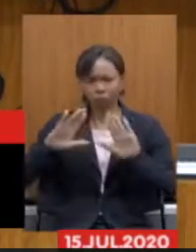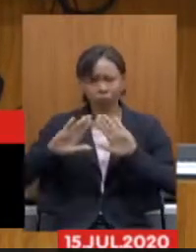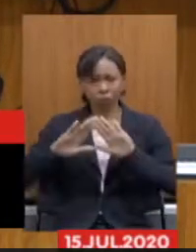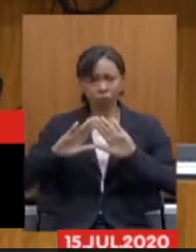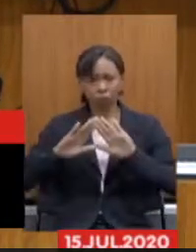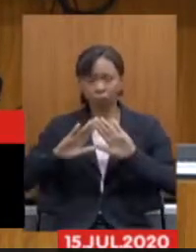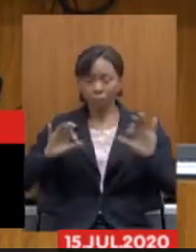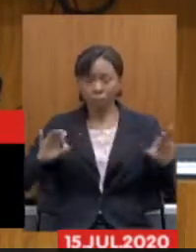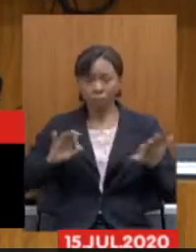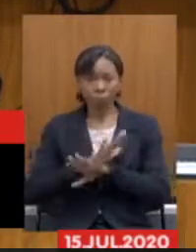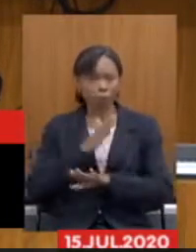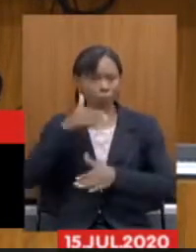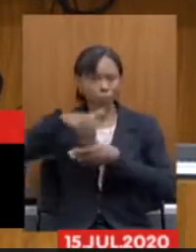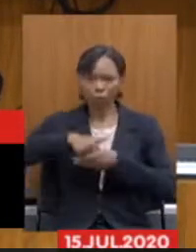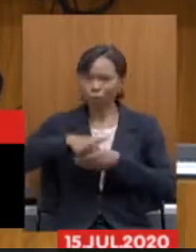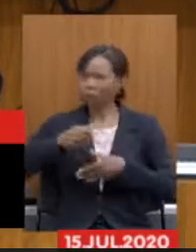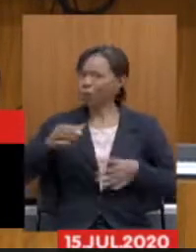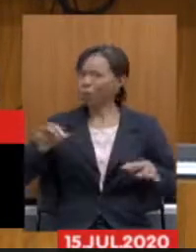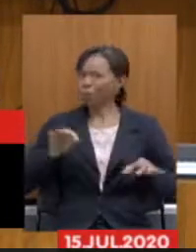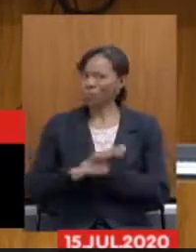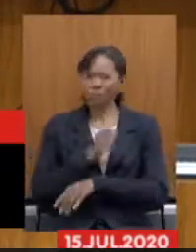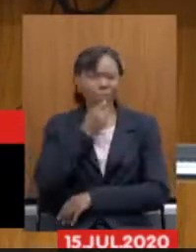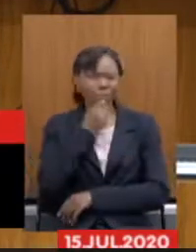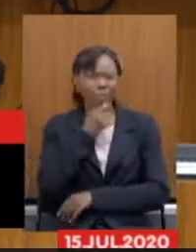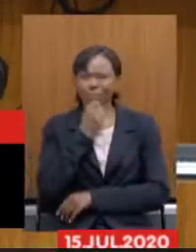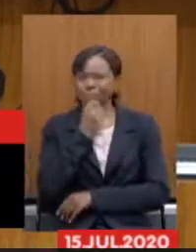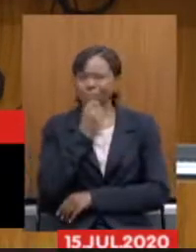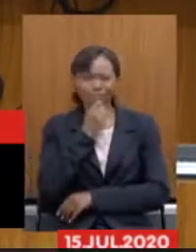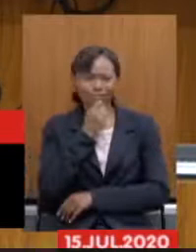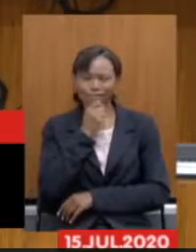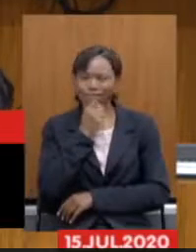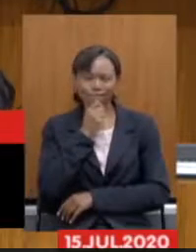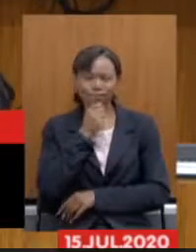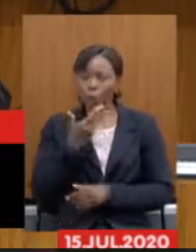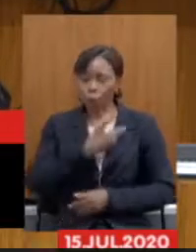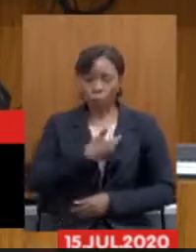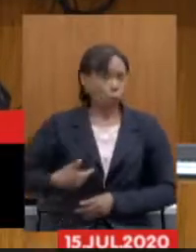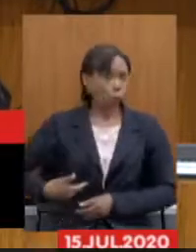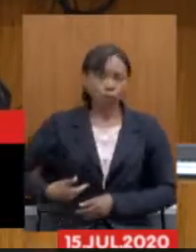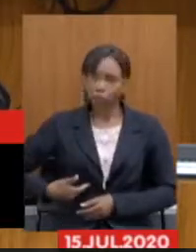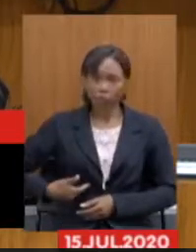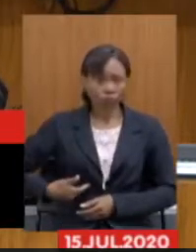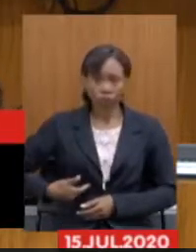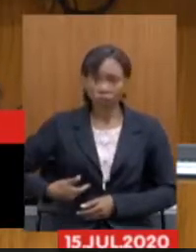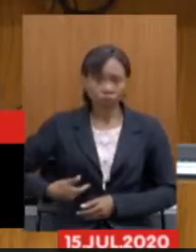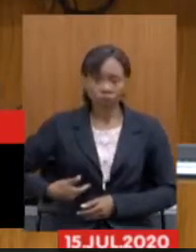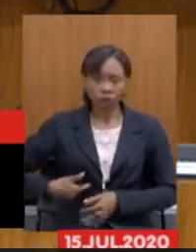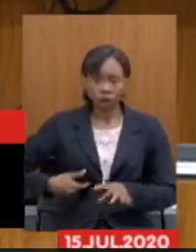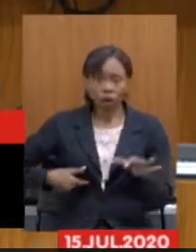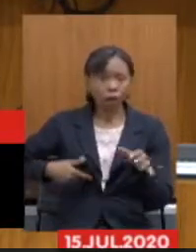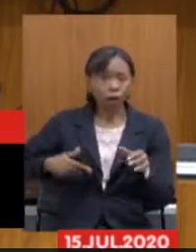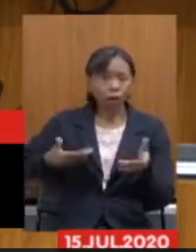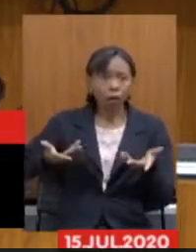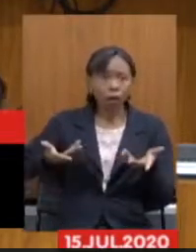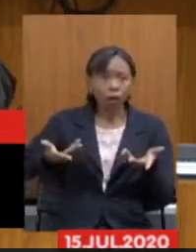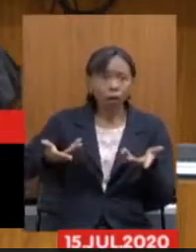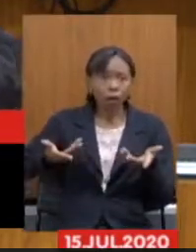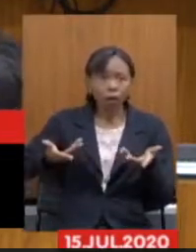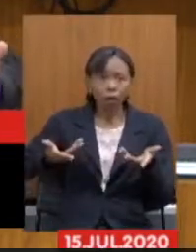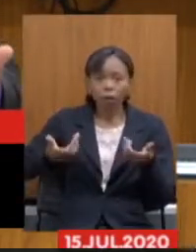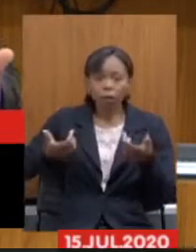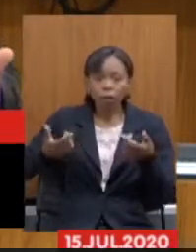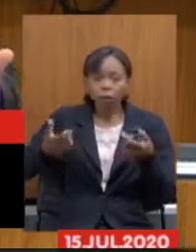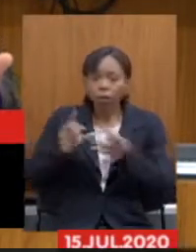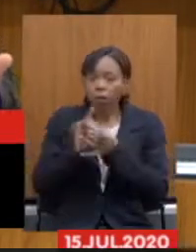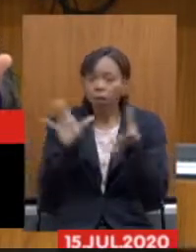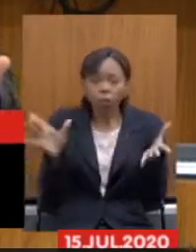está preparada para votar. A Assembleia, o governo não deixou que a Assembleia se preparasse para votar esse projeto. Então, assim